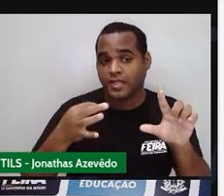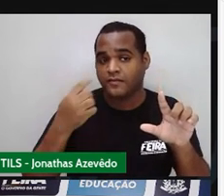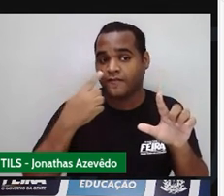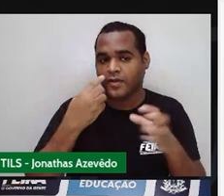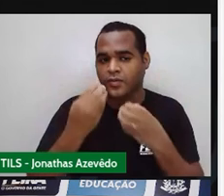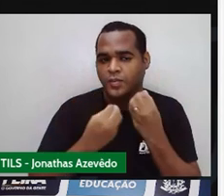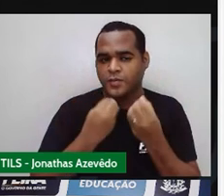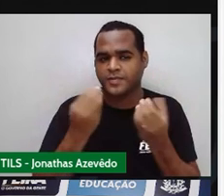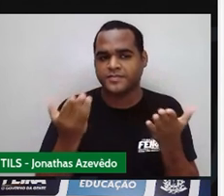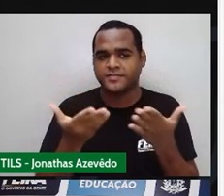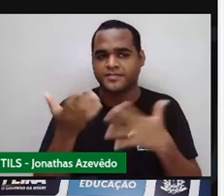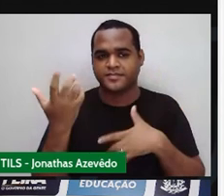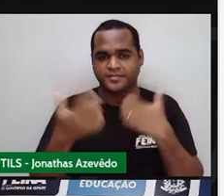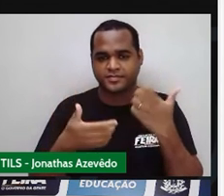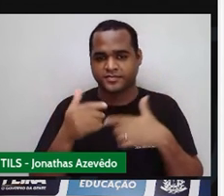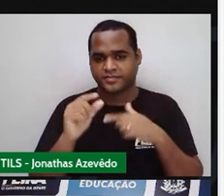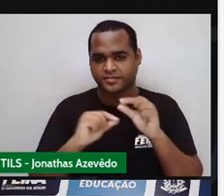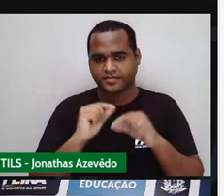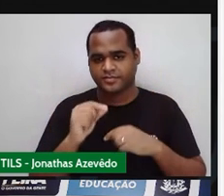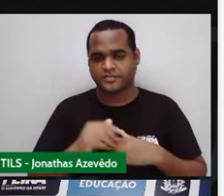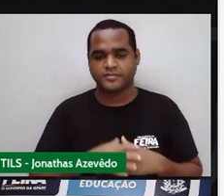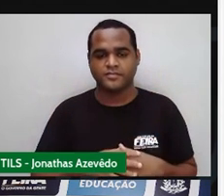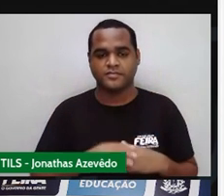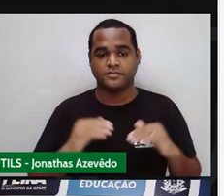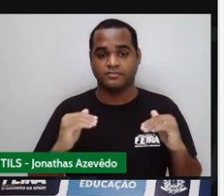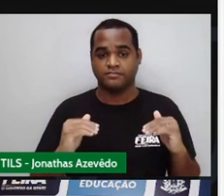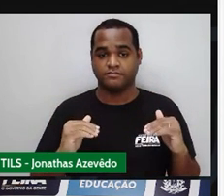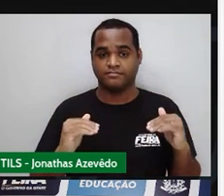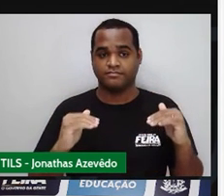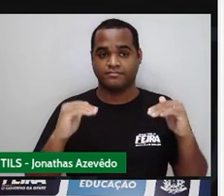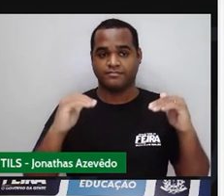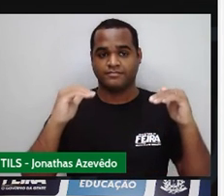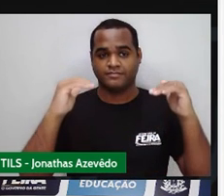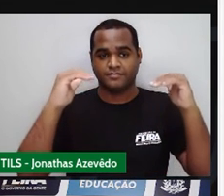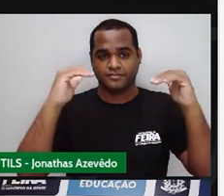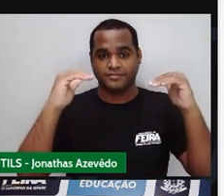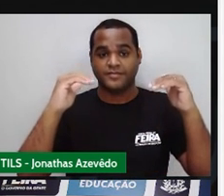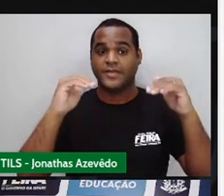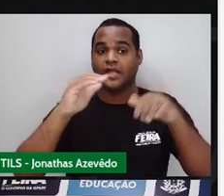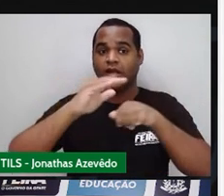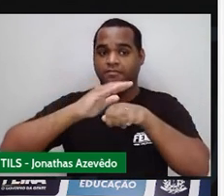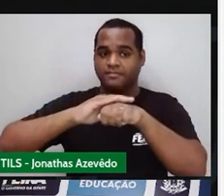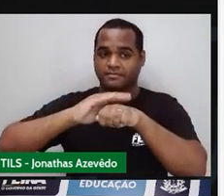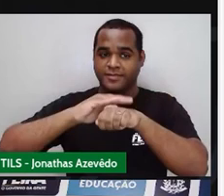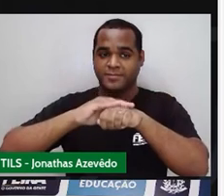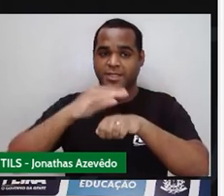fazer agora. Olha só. Então eu vou puxar essa tela. Tá contigo.